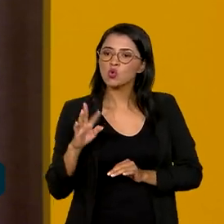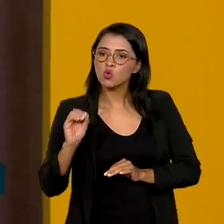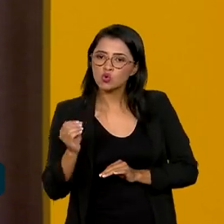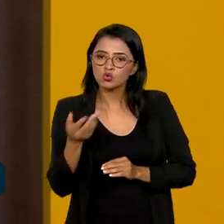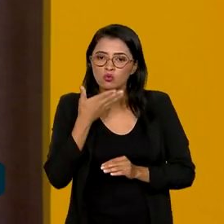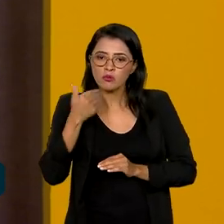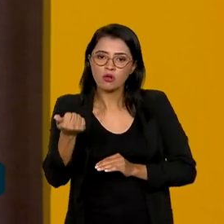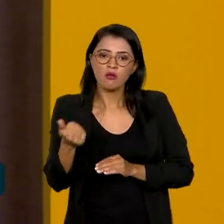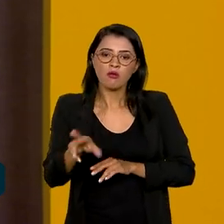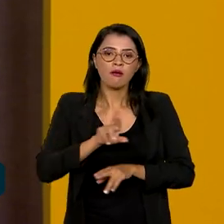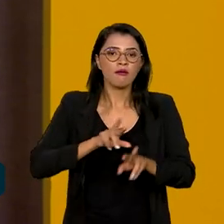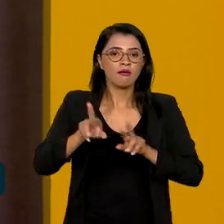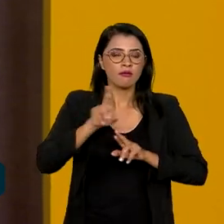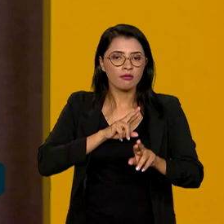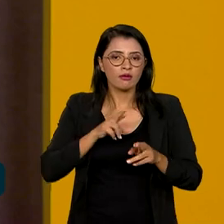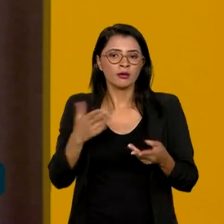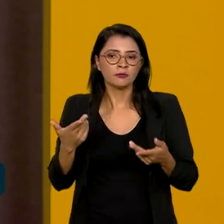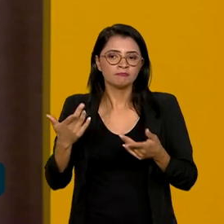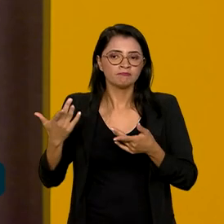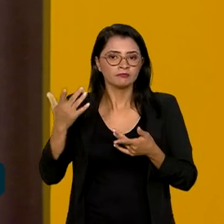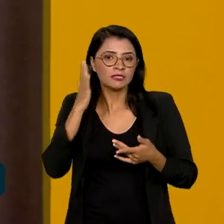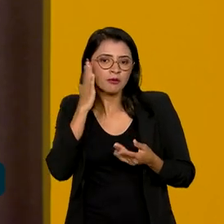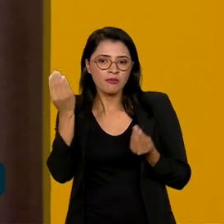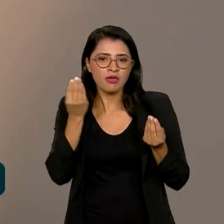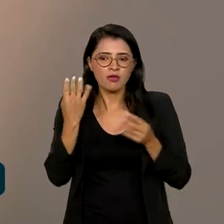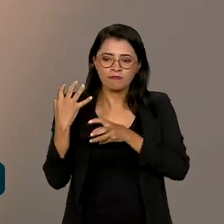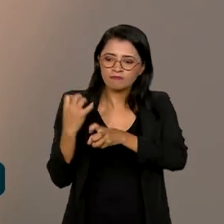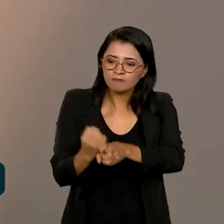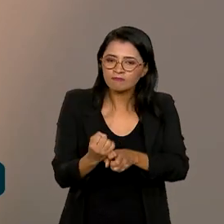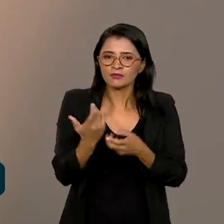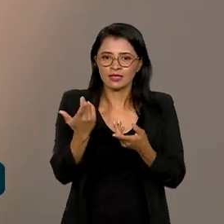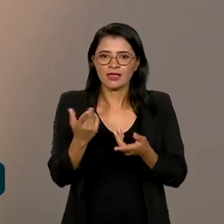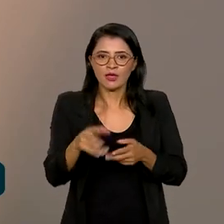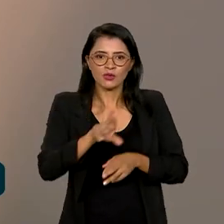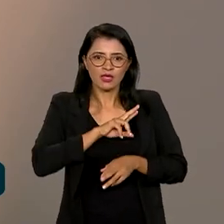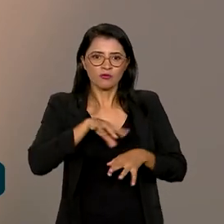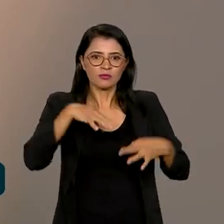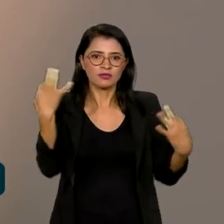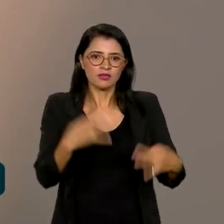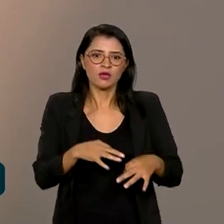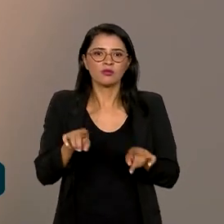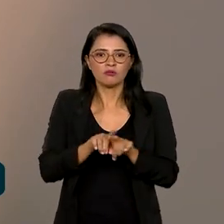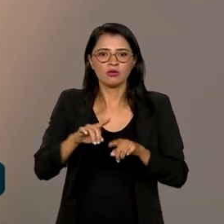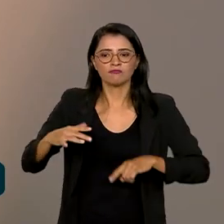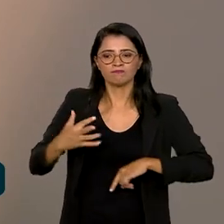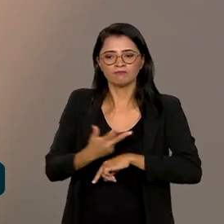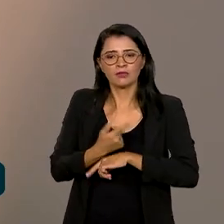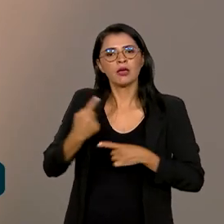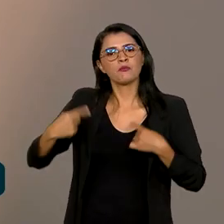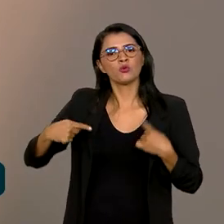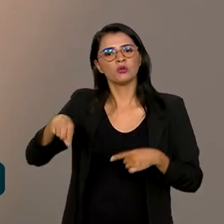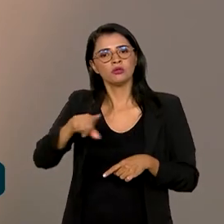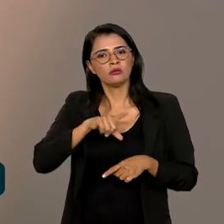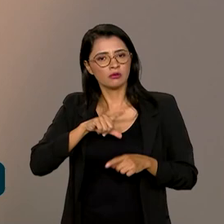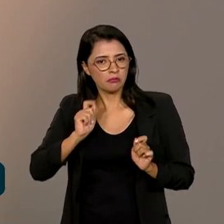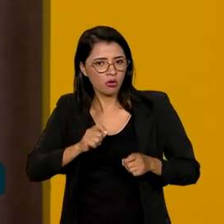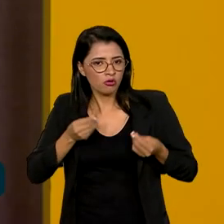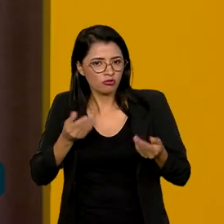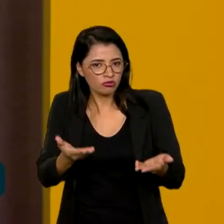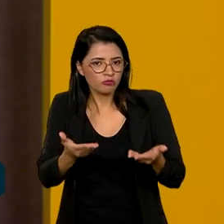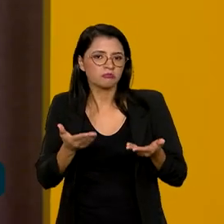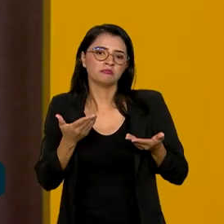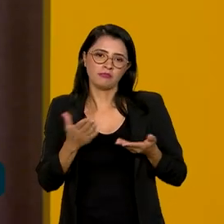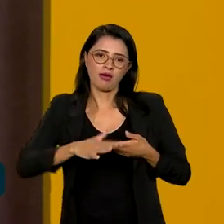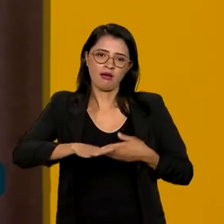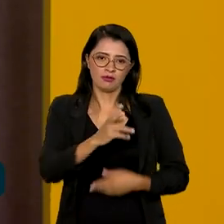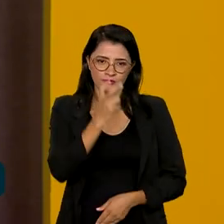tanto os resultados concretos, como a qualidade daquilo que as políticas públicas podem oferecer